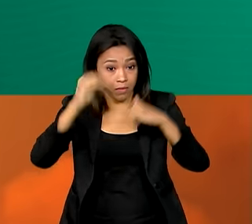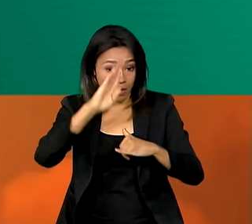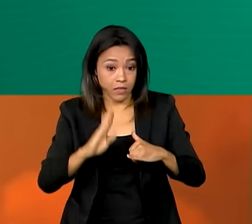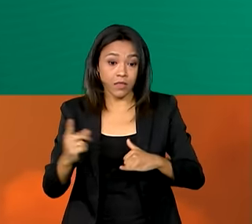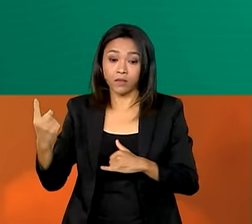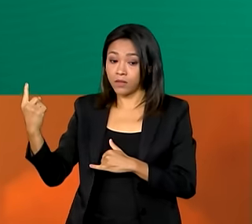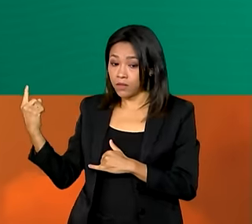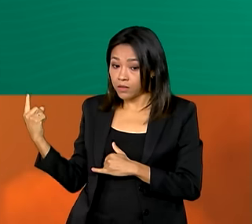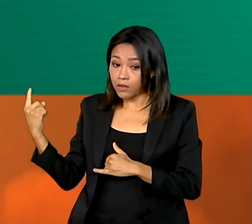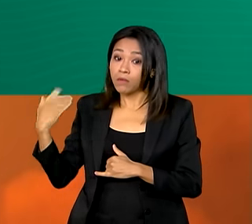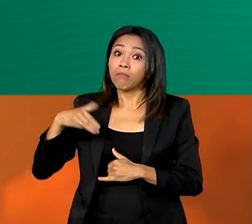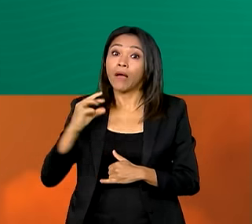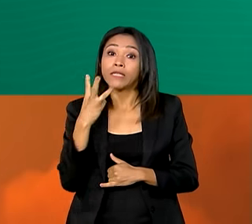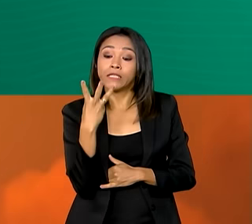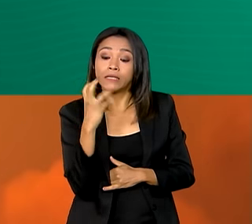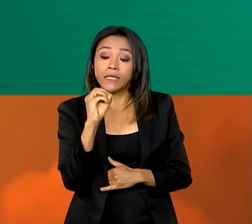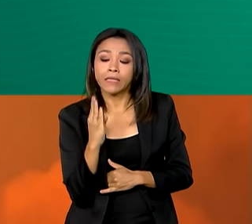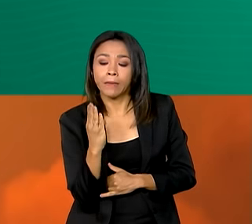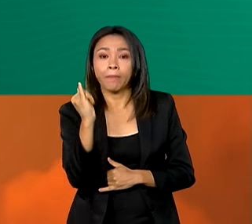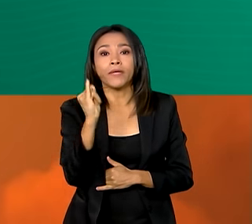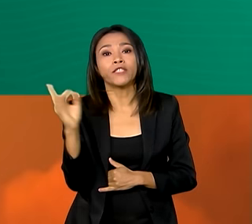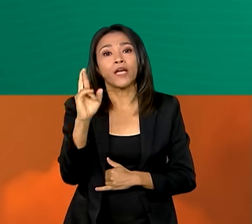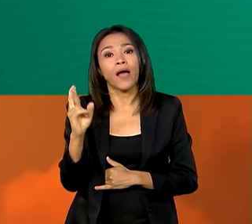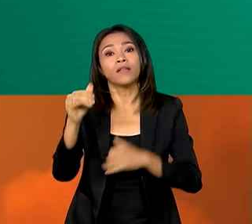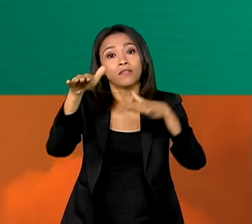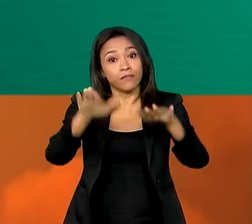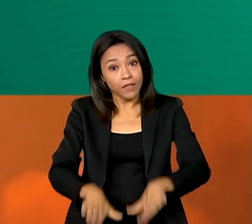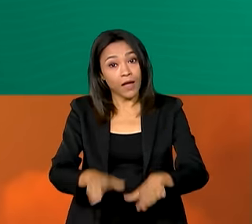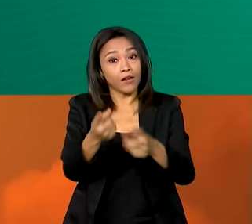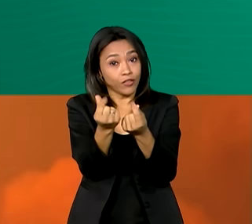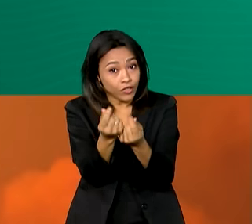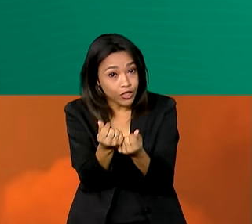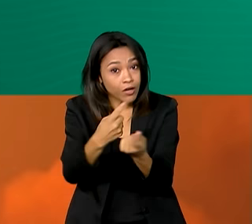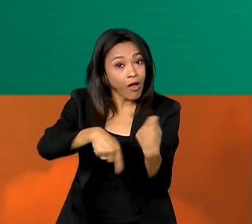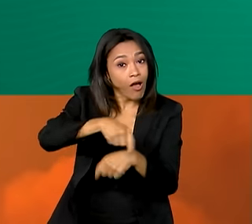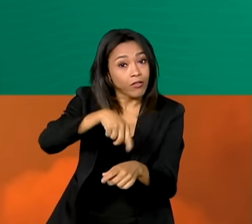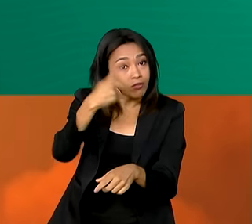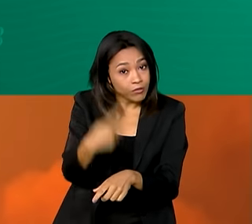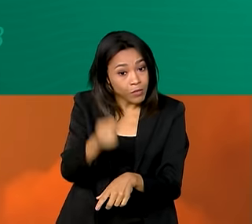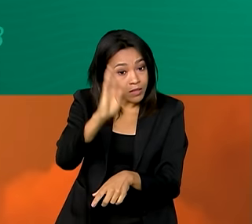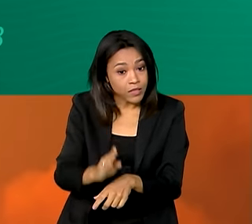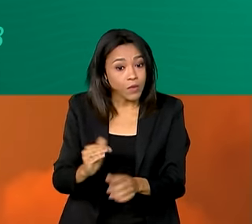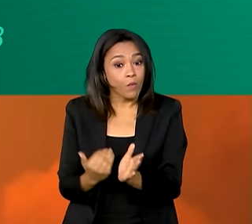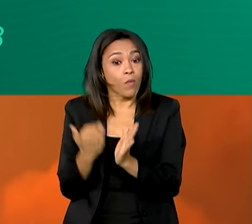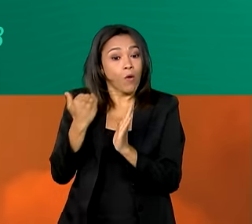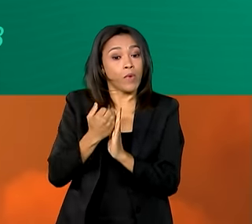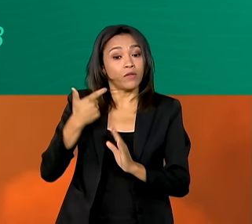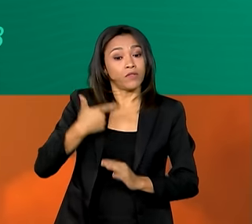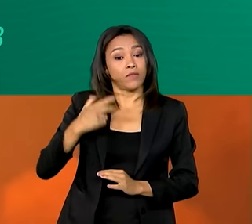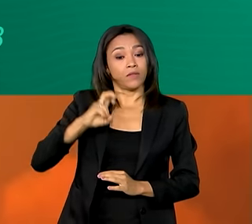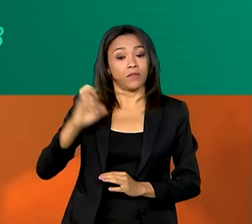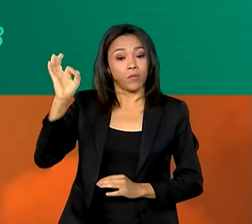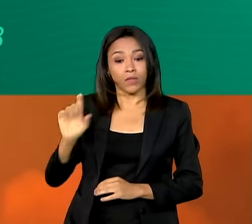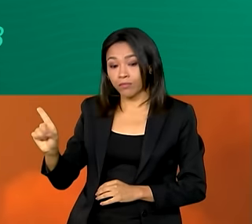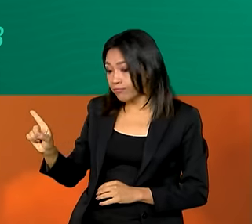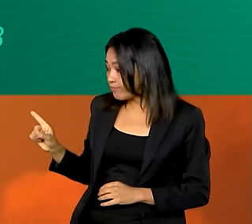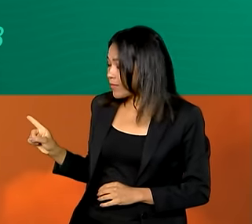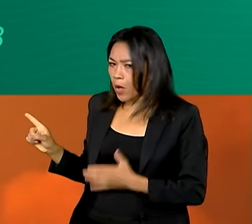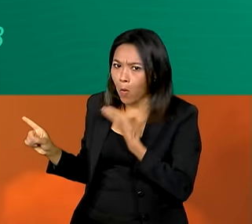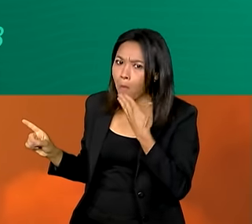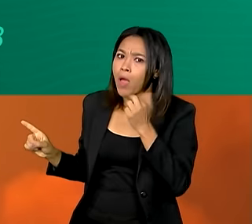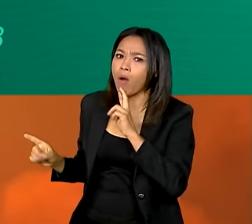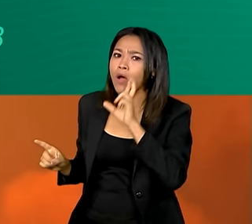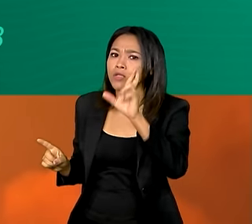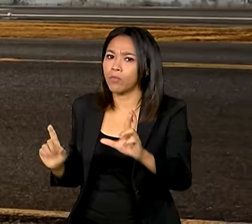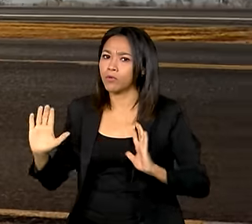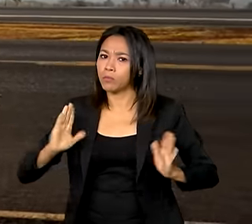bilhões de reais foram deixados na economia. Crescimento de 25%. É o melhor resultado para o período nos